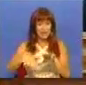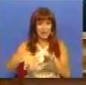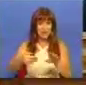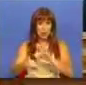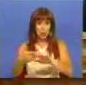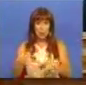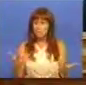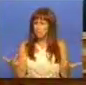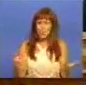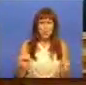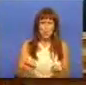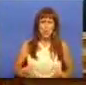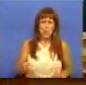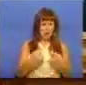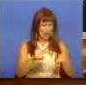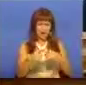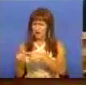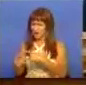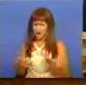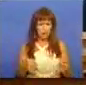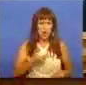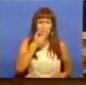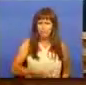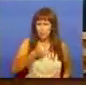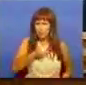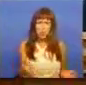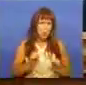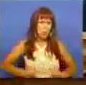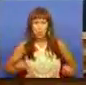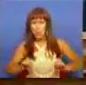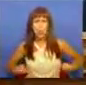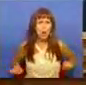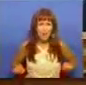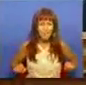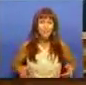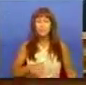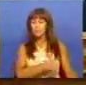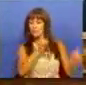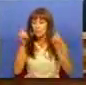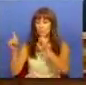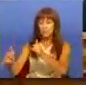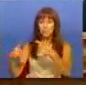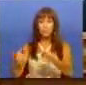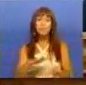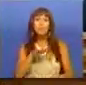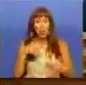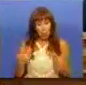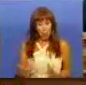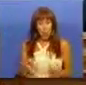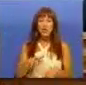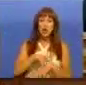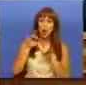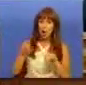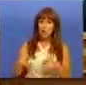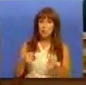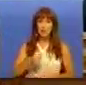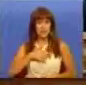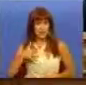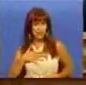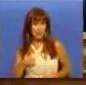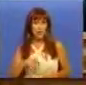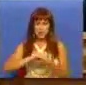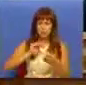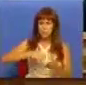para os quais não têm nem diferenciação nem experiência suficiente. Por outro lado, há hoje hospitais e empresa